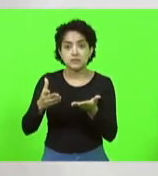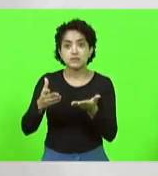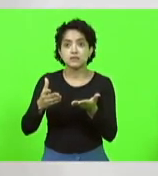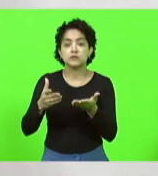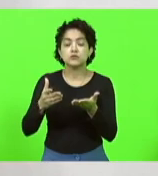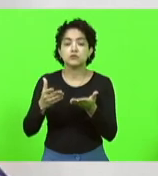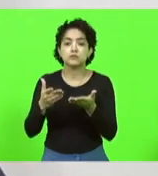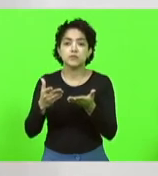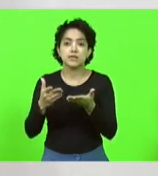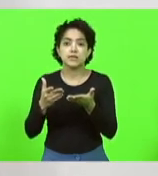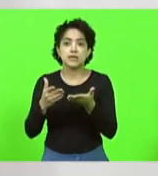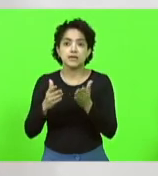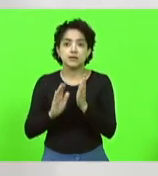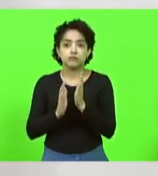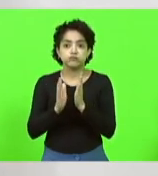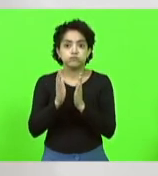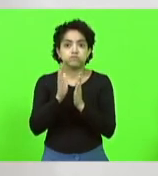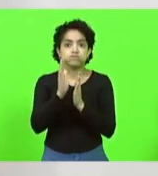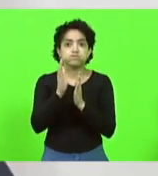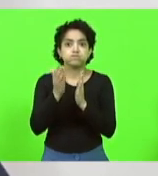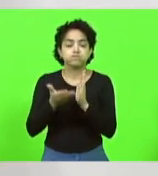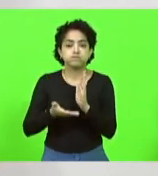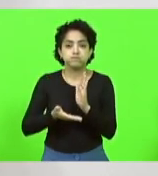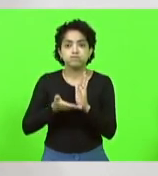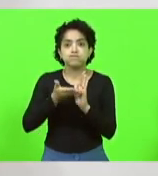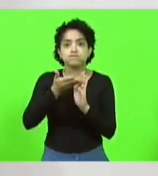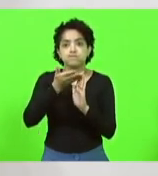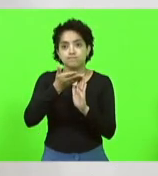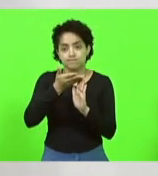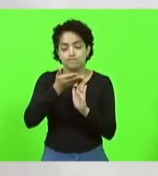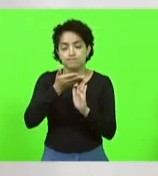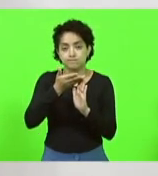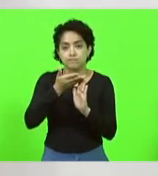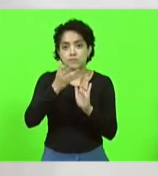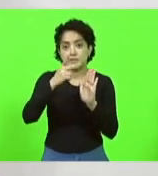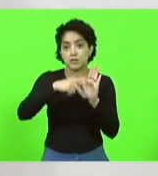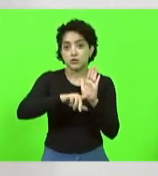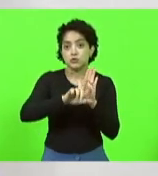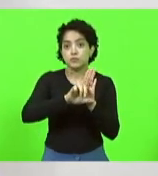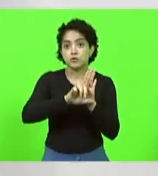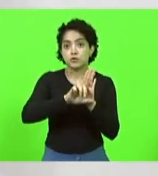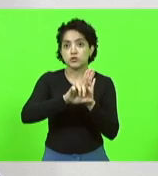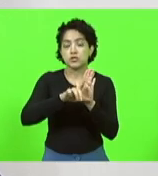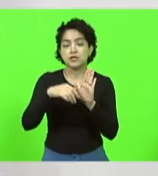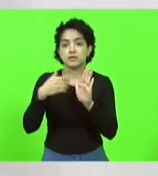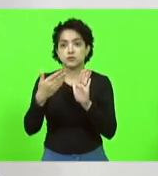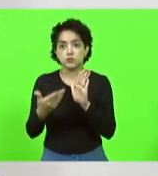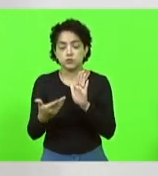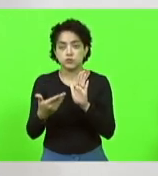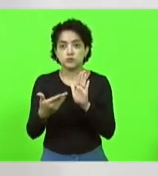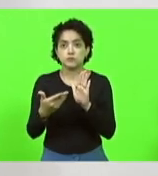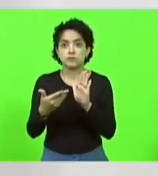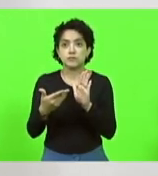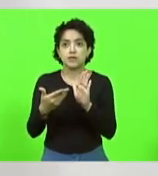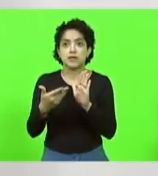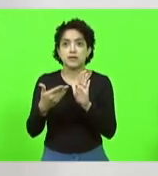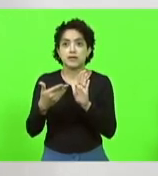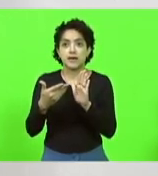um número excessivo de projetos que vamos trabalhar até o dia